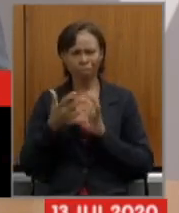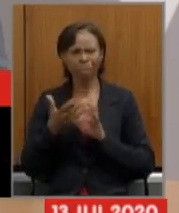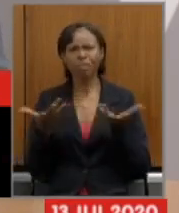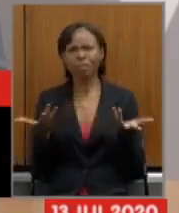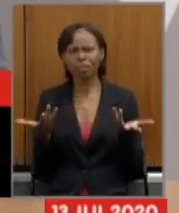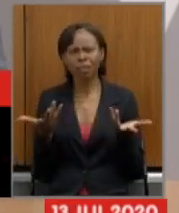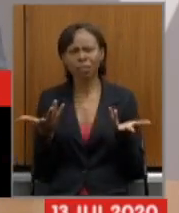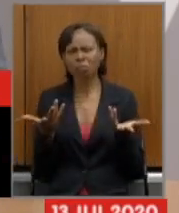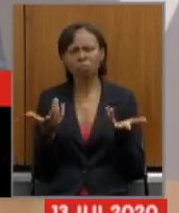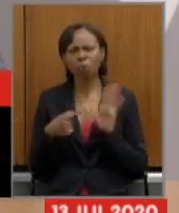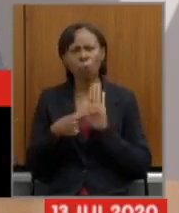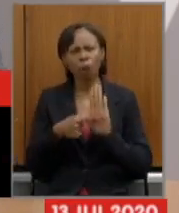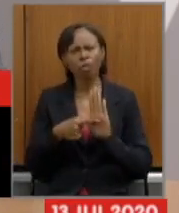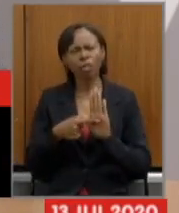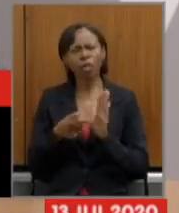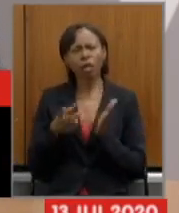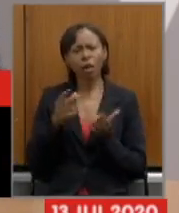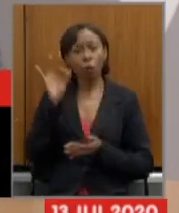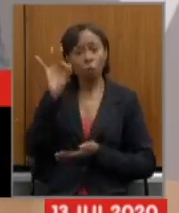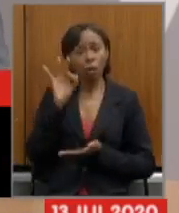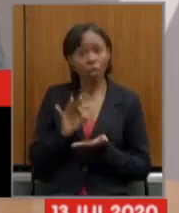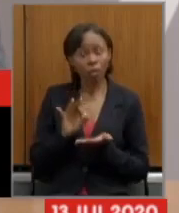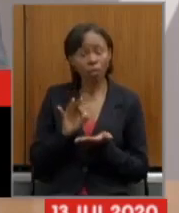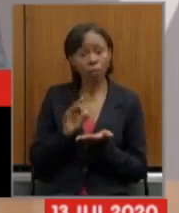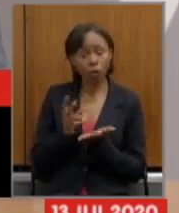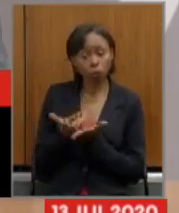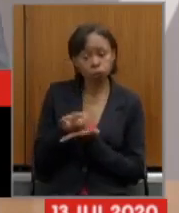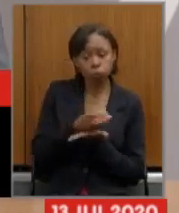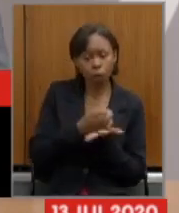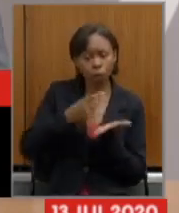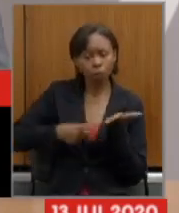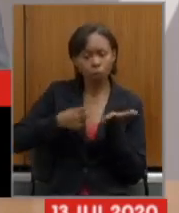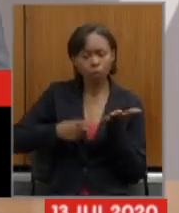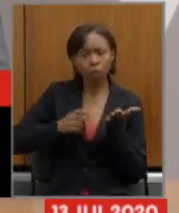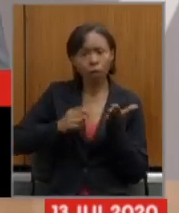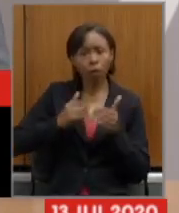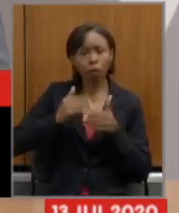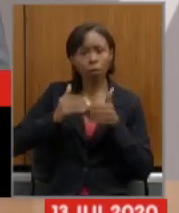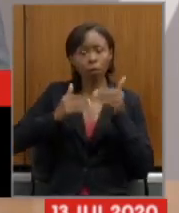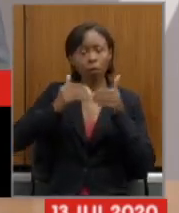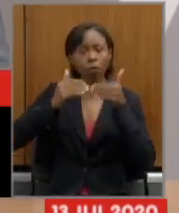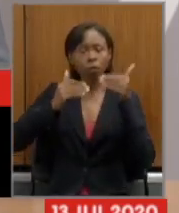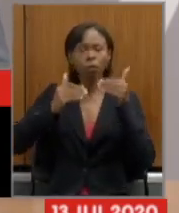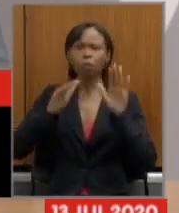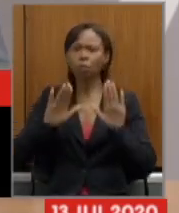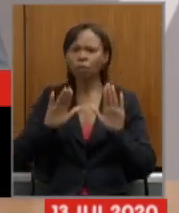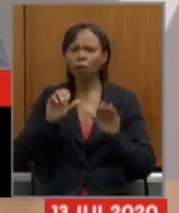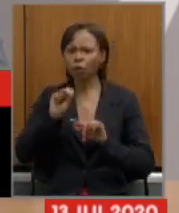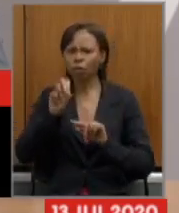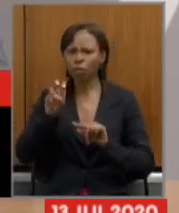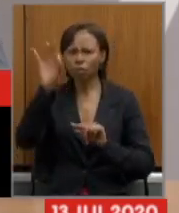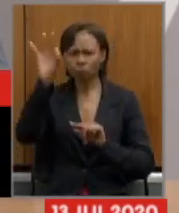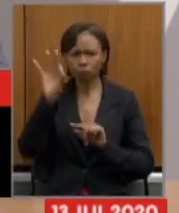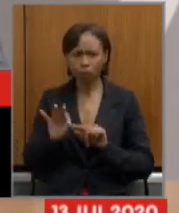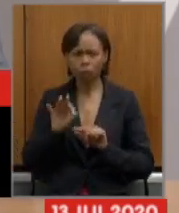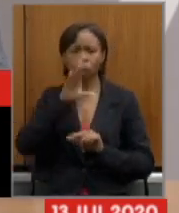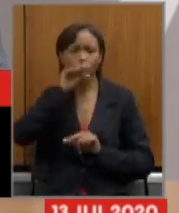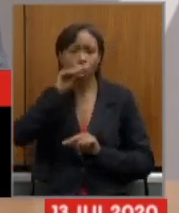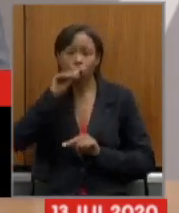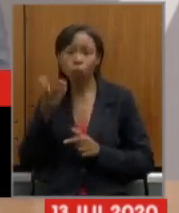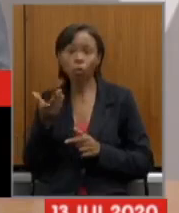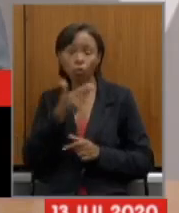estabelece uma alíquota progressiva e é importante lembrar que 85% dos servidores públicos